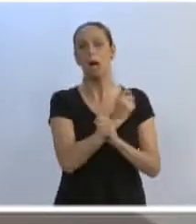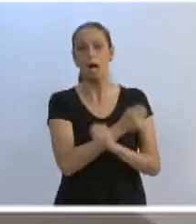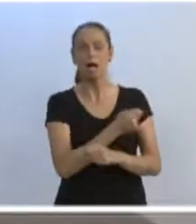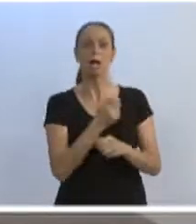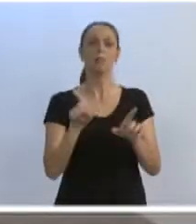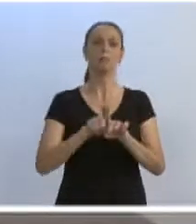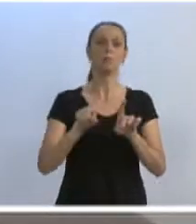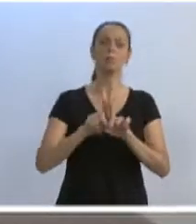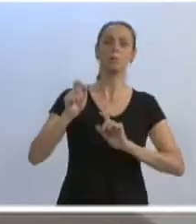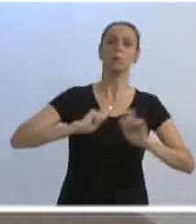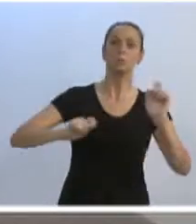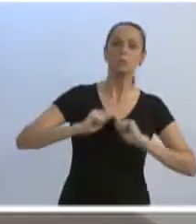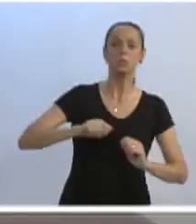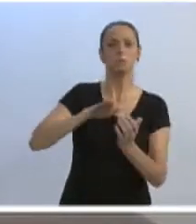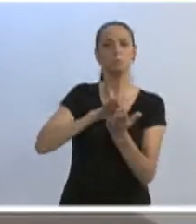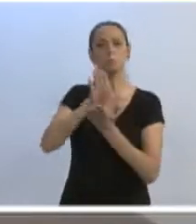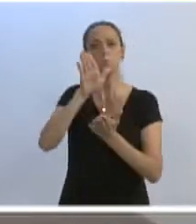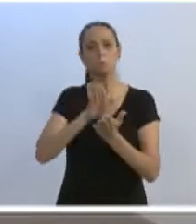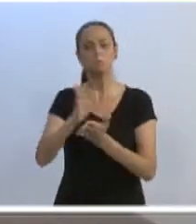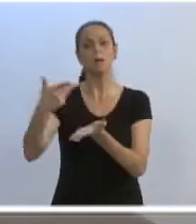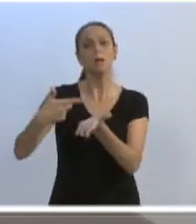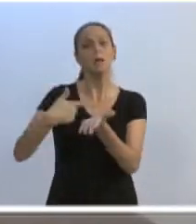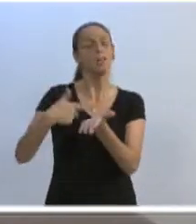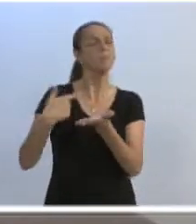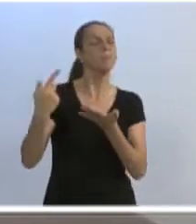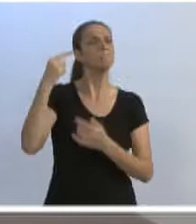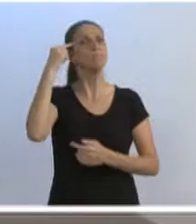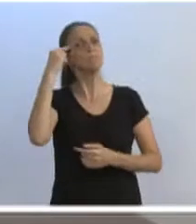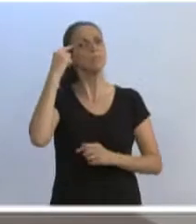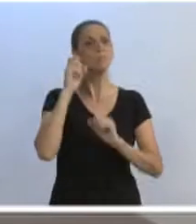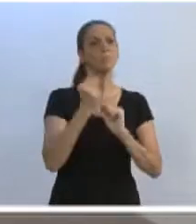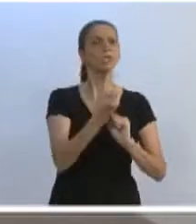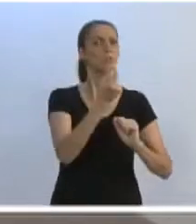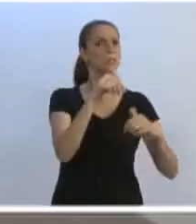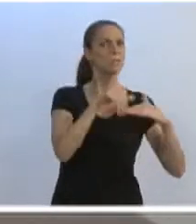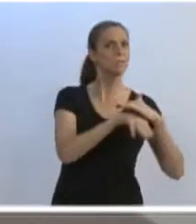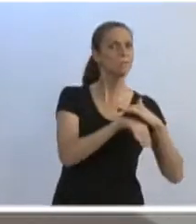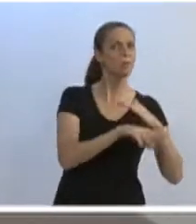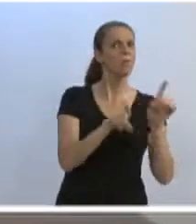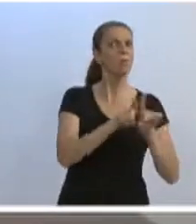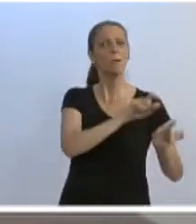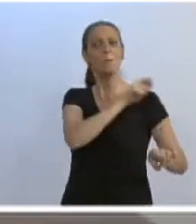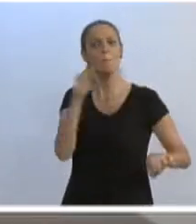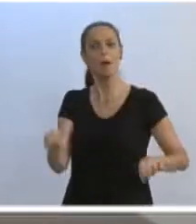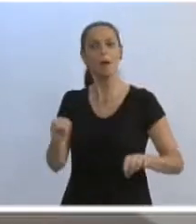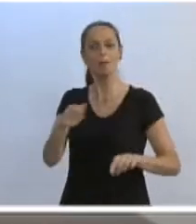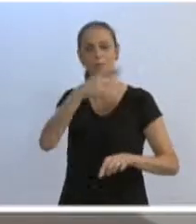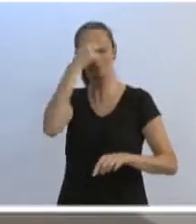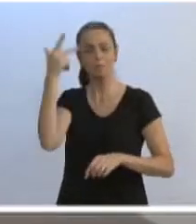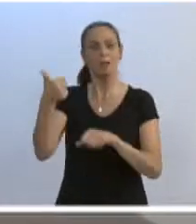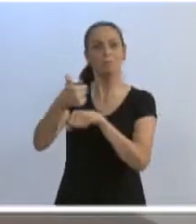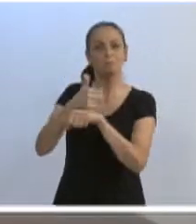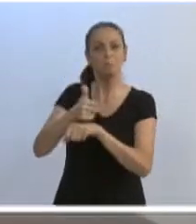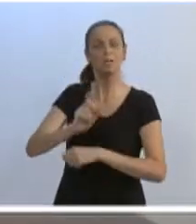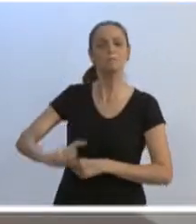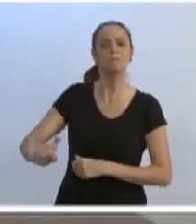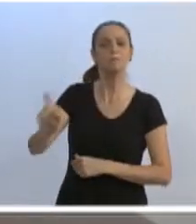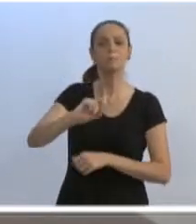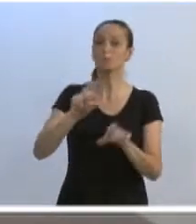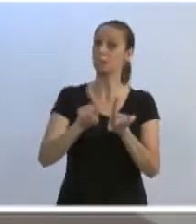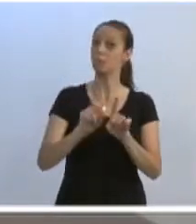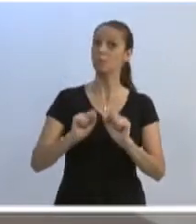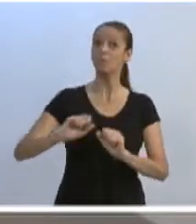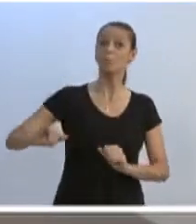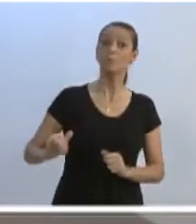artistas que lançam livros, para exposições, por que não? Por que não inserirmos a grafitagem no dia a dia da cidade? Por que não